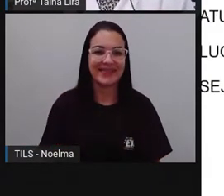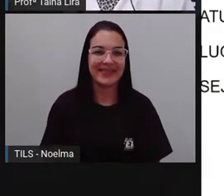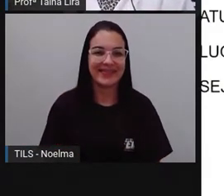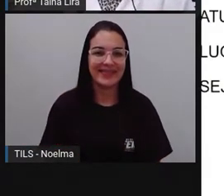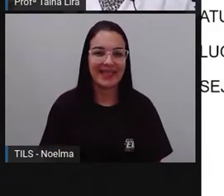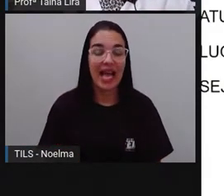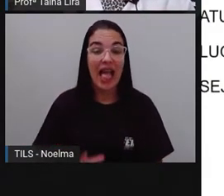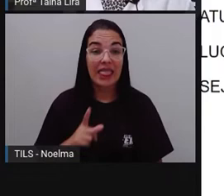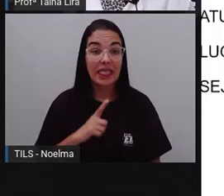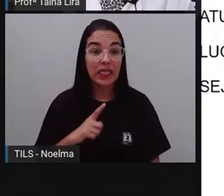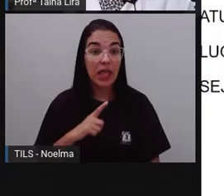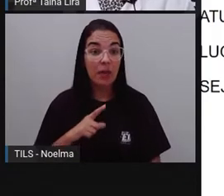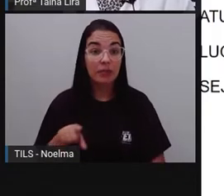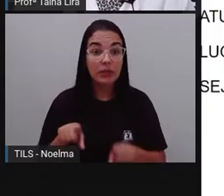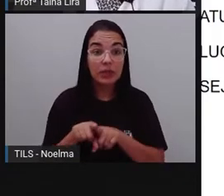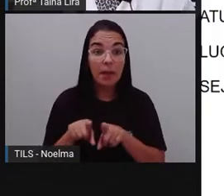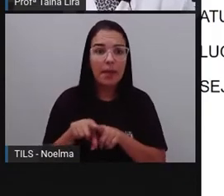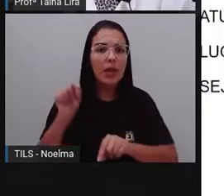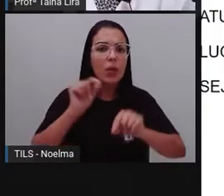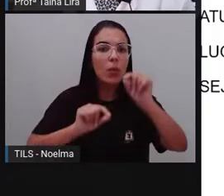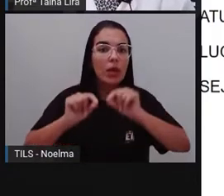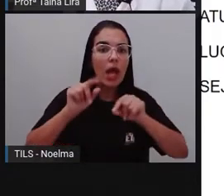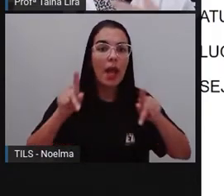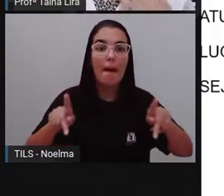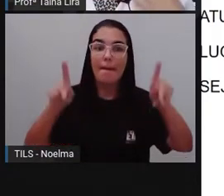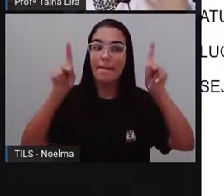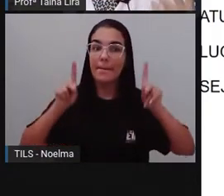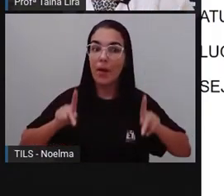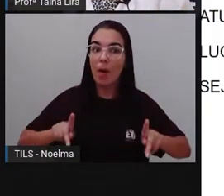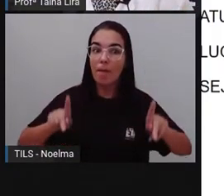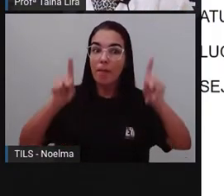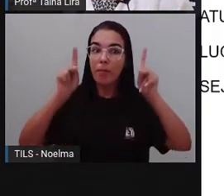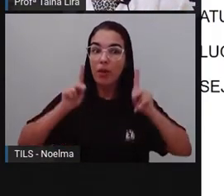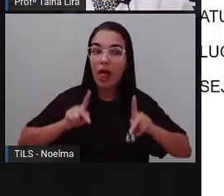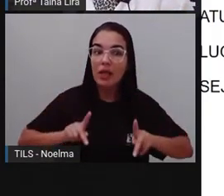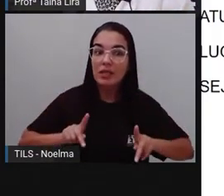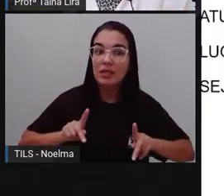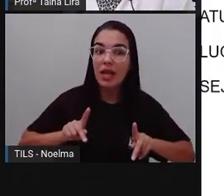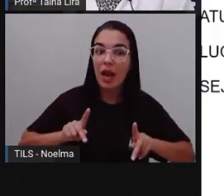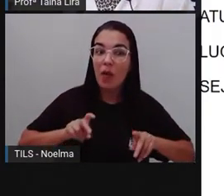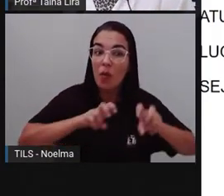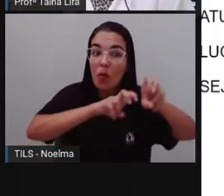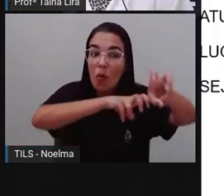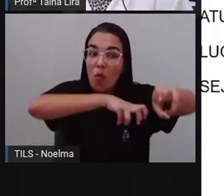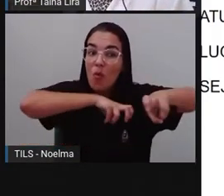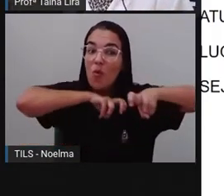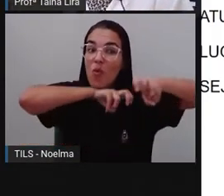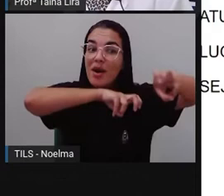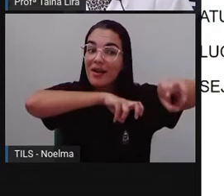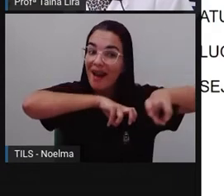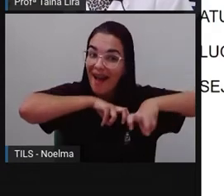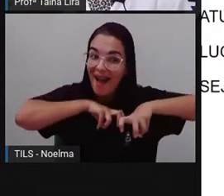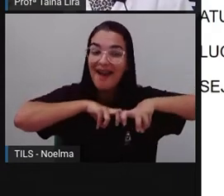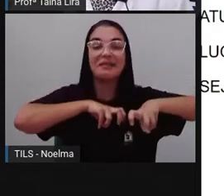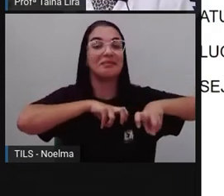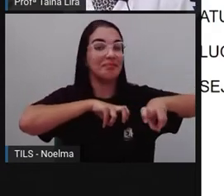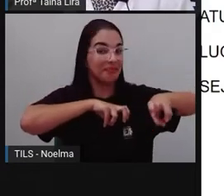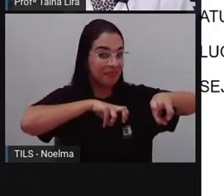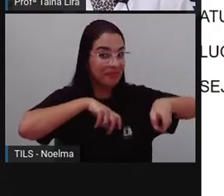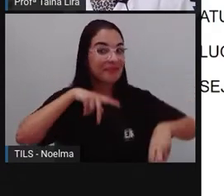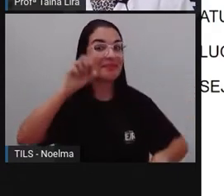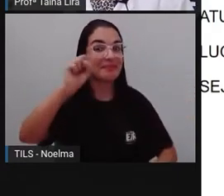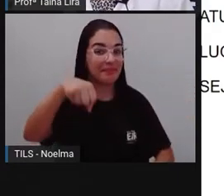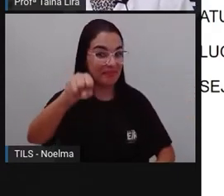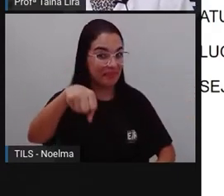Nós temos também, olha lá, a população rural, tá? Bom, a população rural é